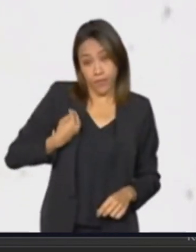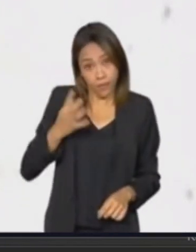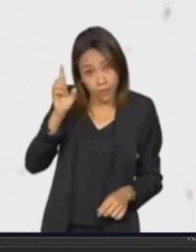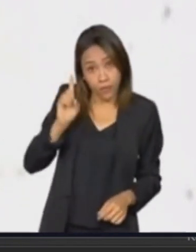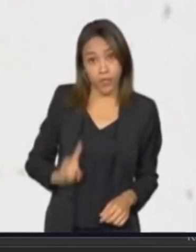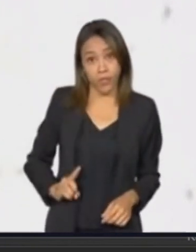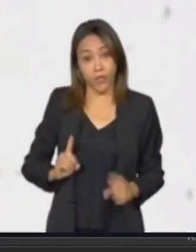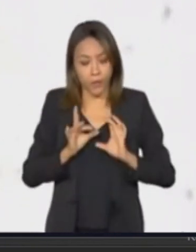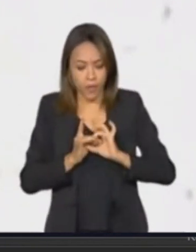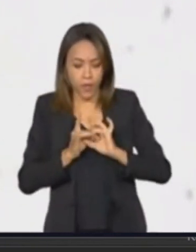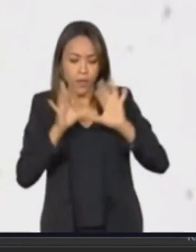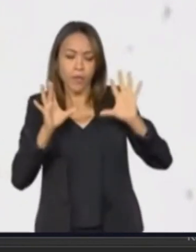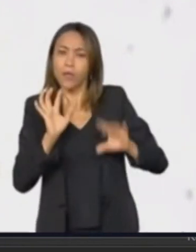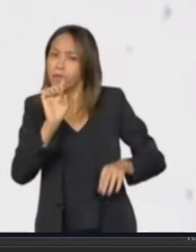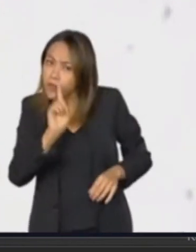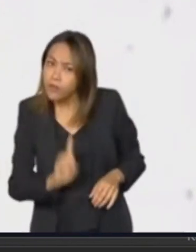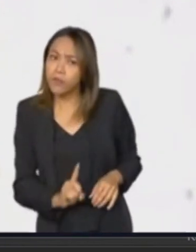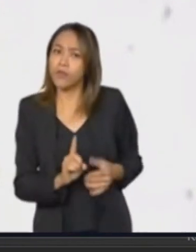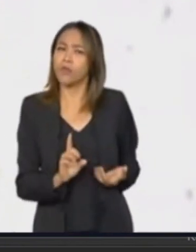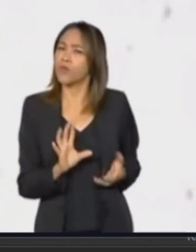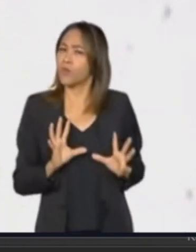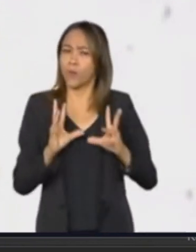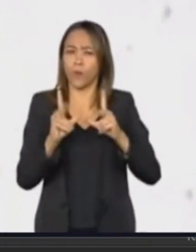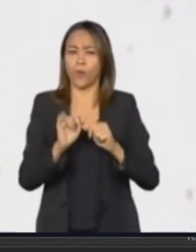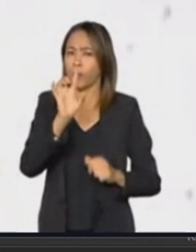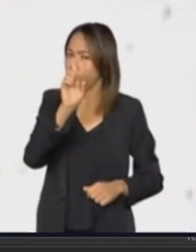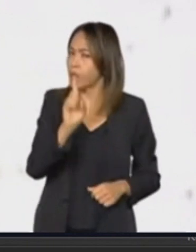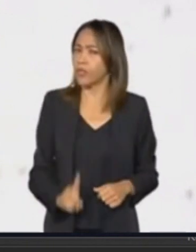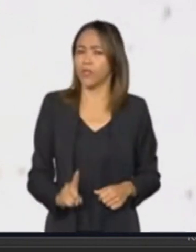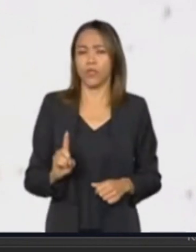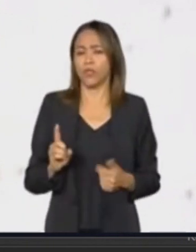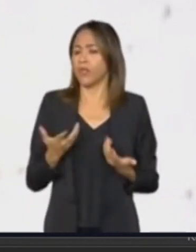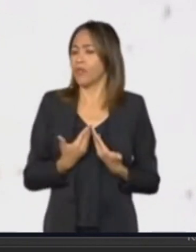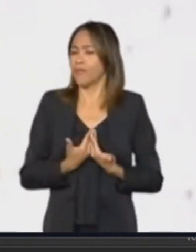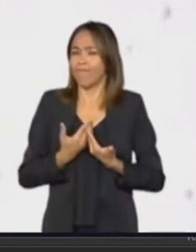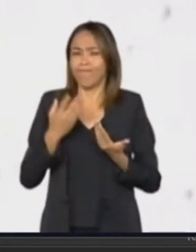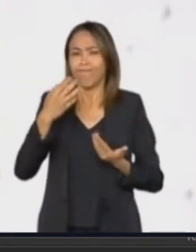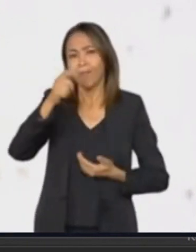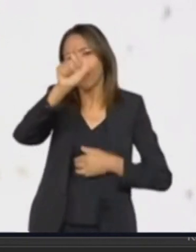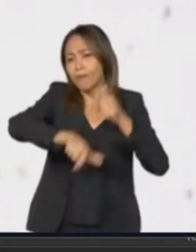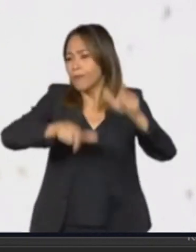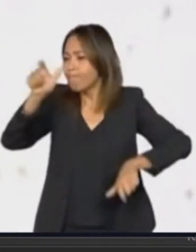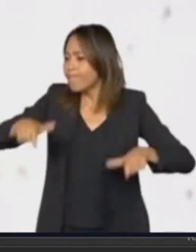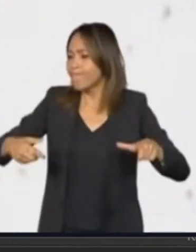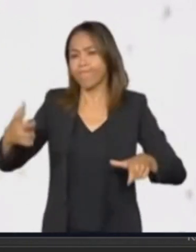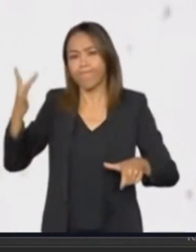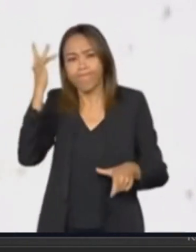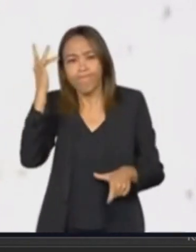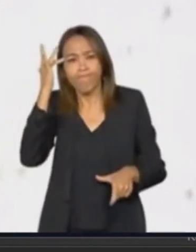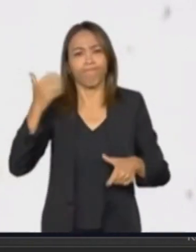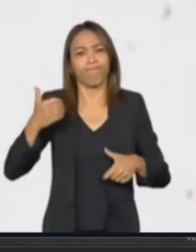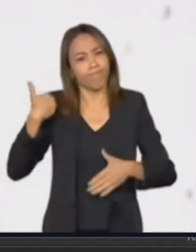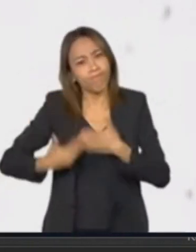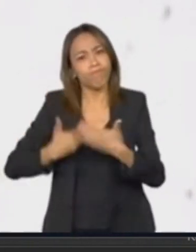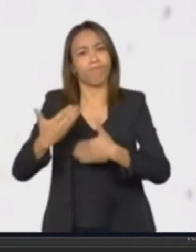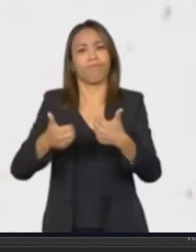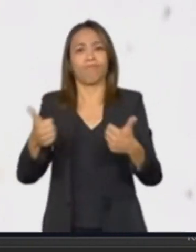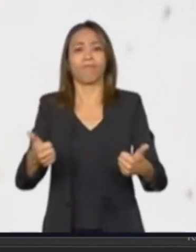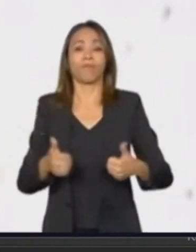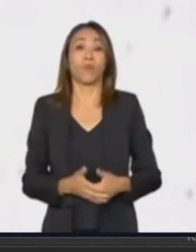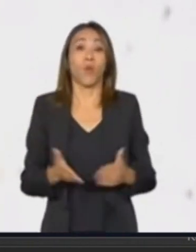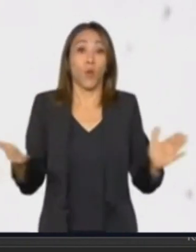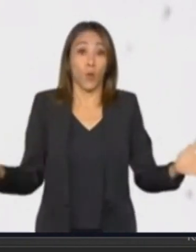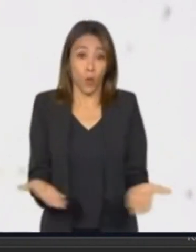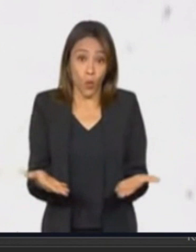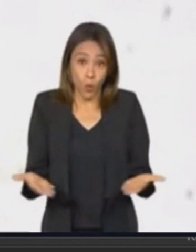liberdade é um direito e que todos têm direito a desenvolver plenamente a sua personalidade. Hoje, o projeto civilizatório